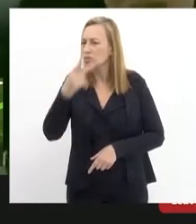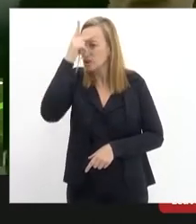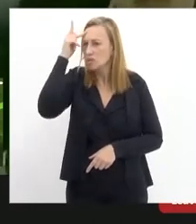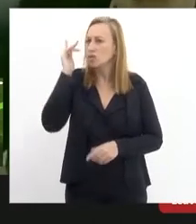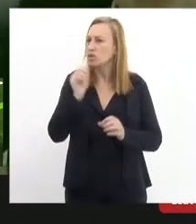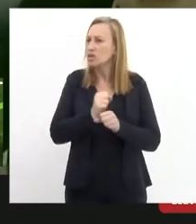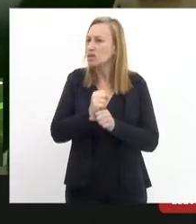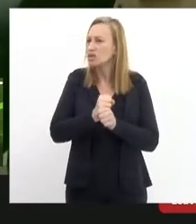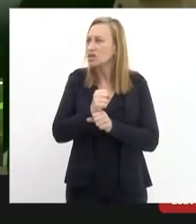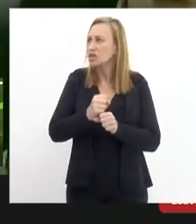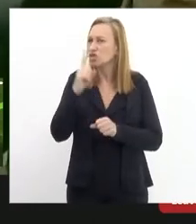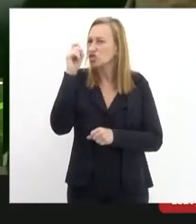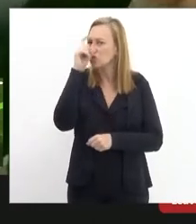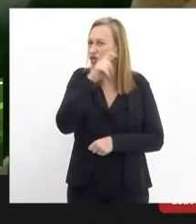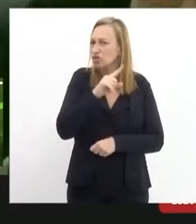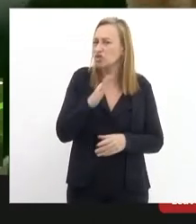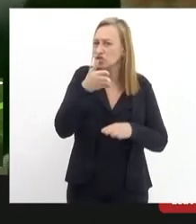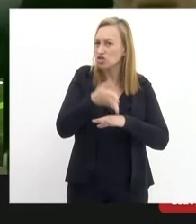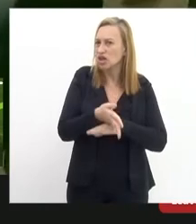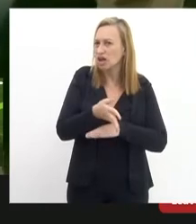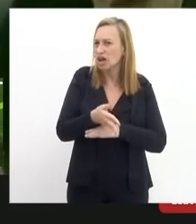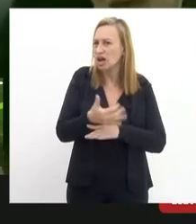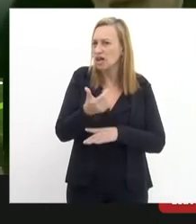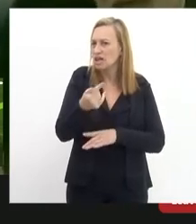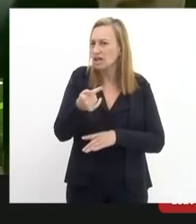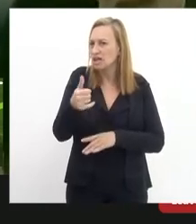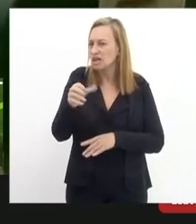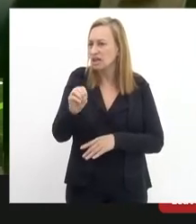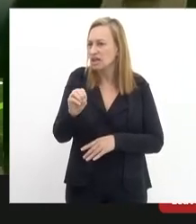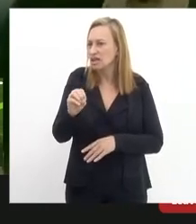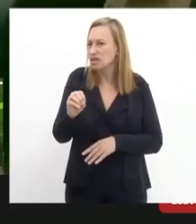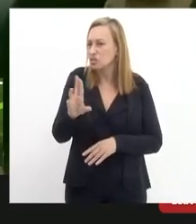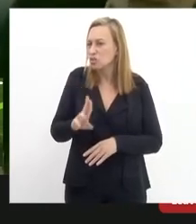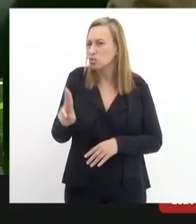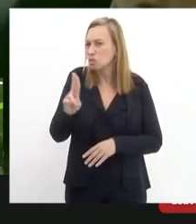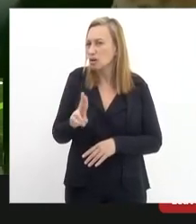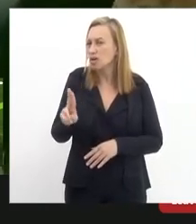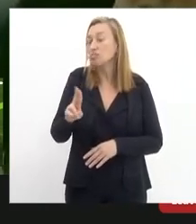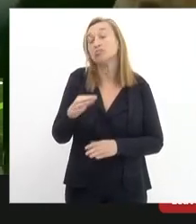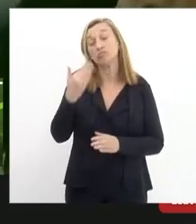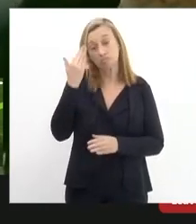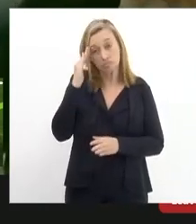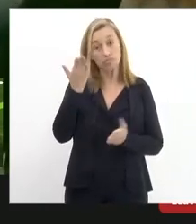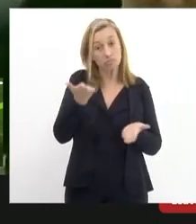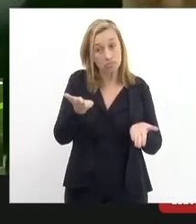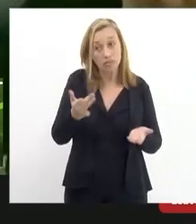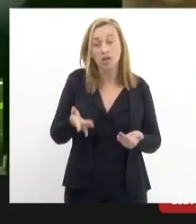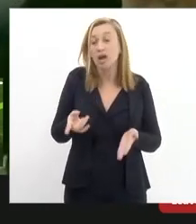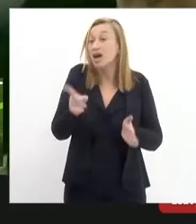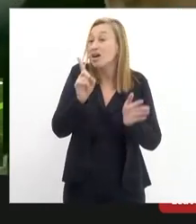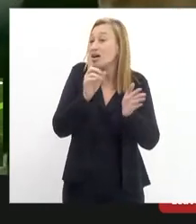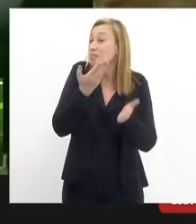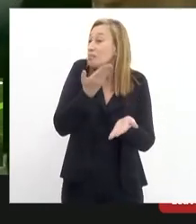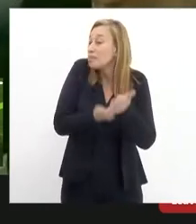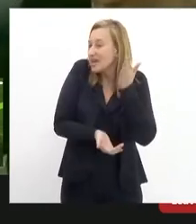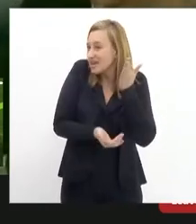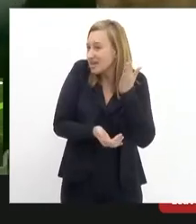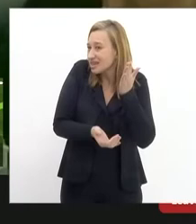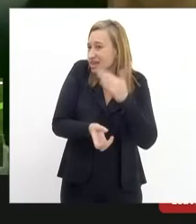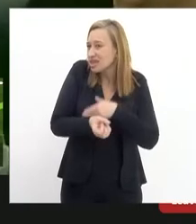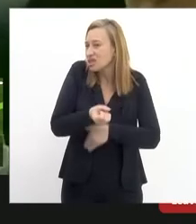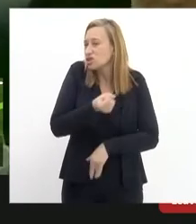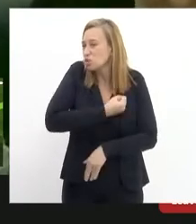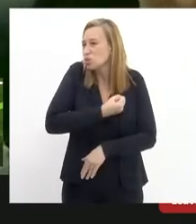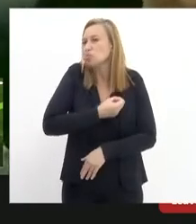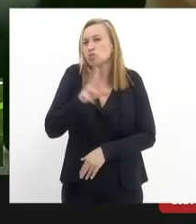dificilmente chegaremos ao número de 70 mil usuários então compreendam a queda drástica de